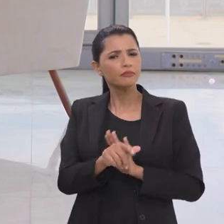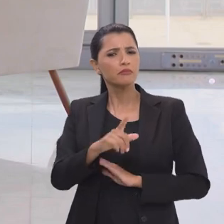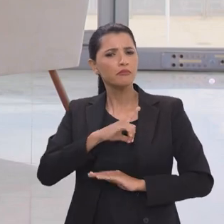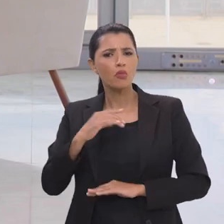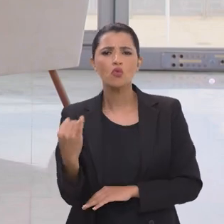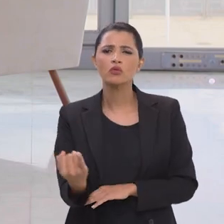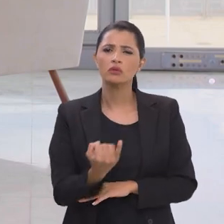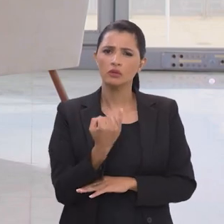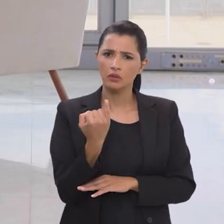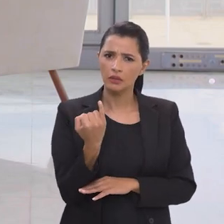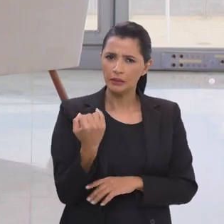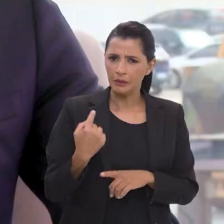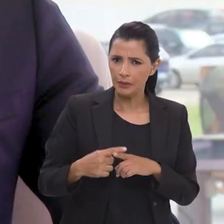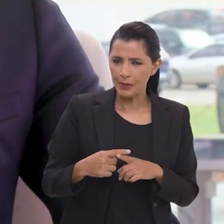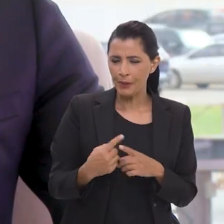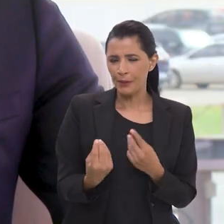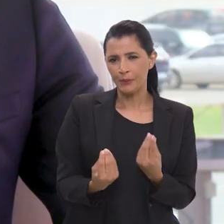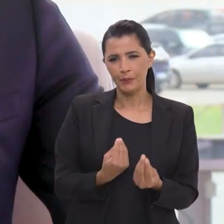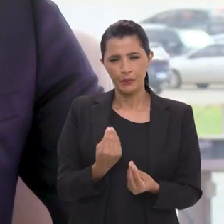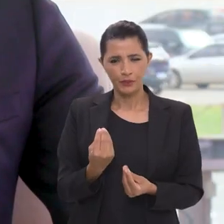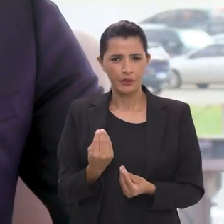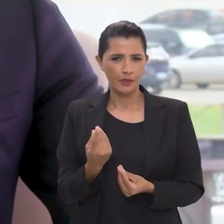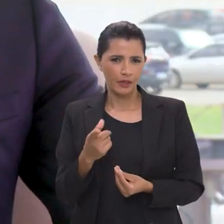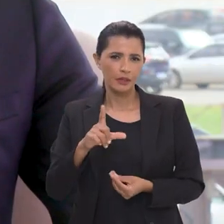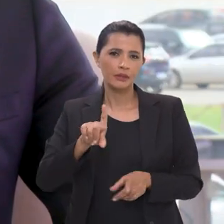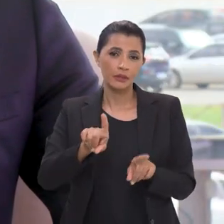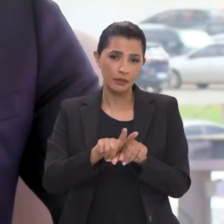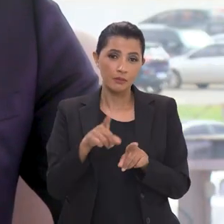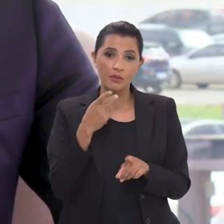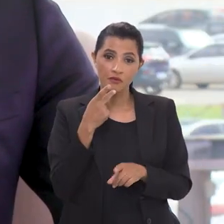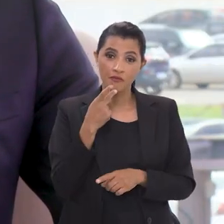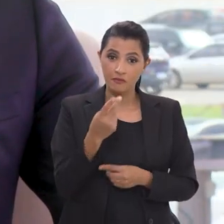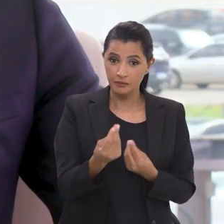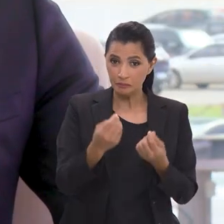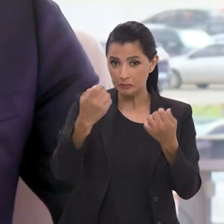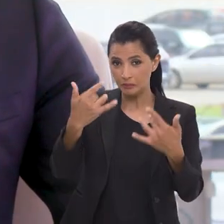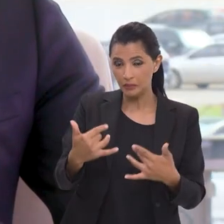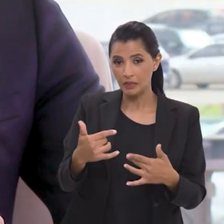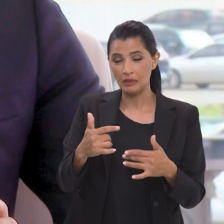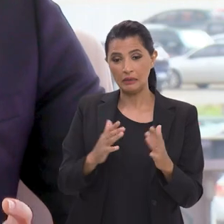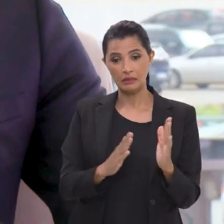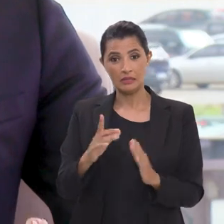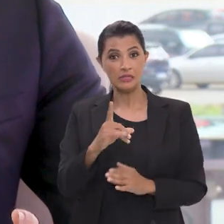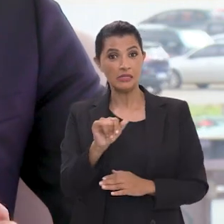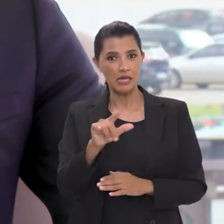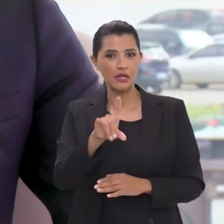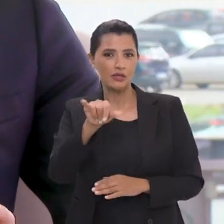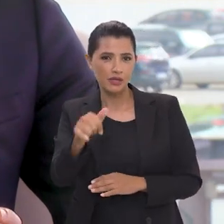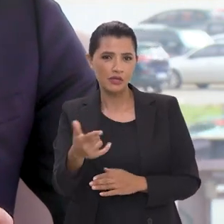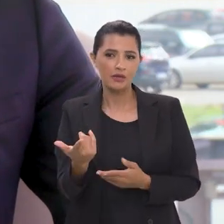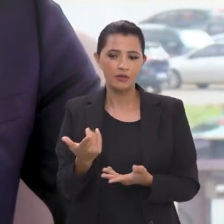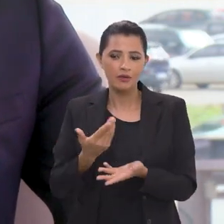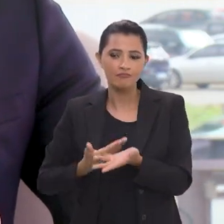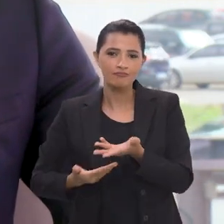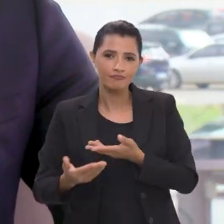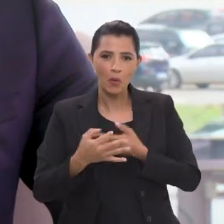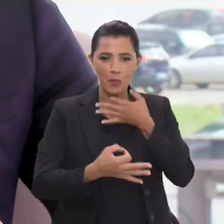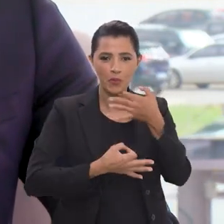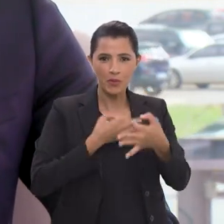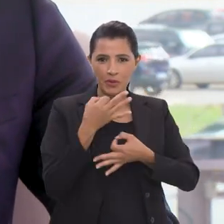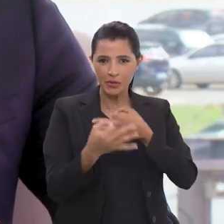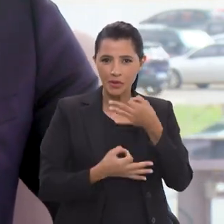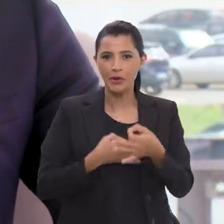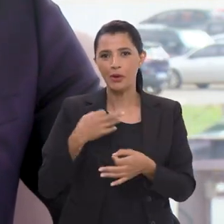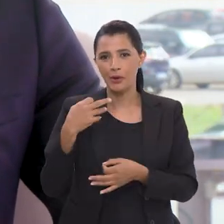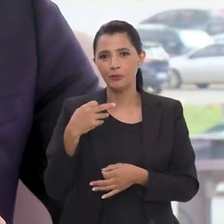e, de uma certa forma, também se diz que nesses 100 dias existe uma certa lua de mel ali da